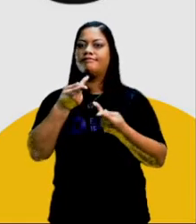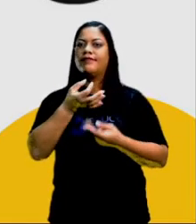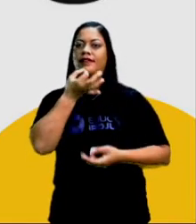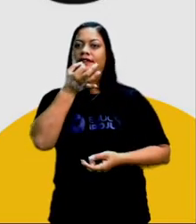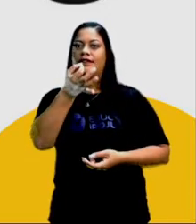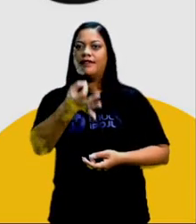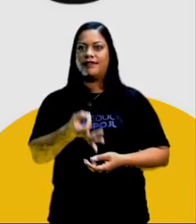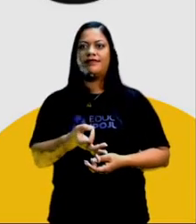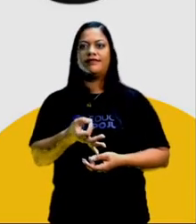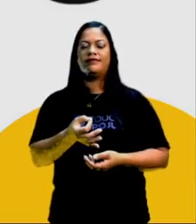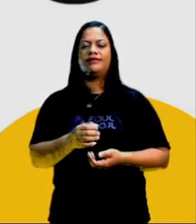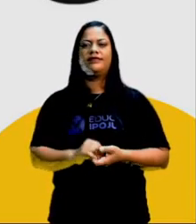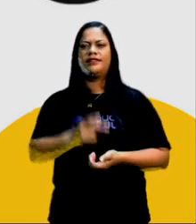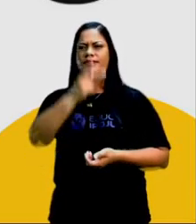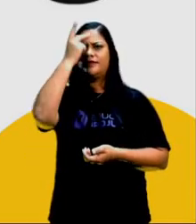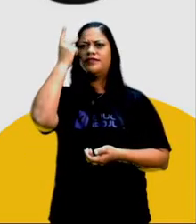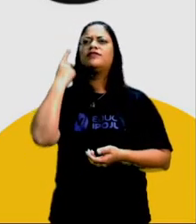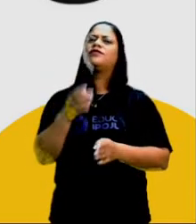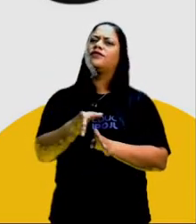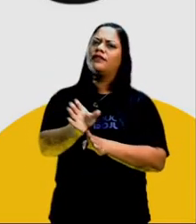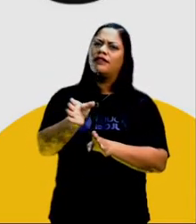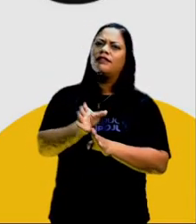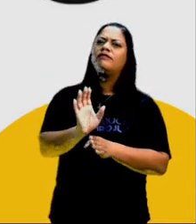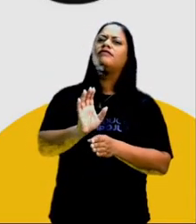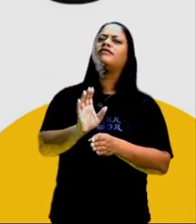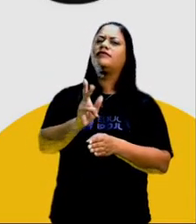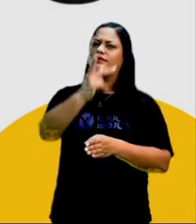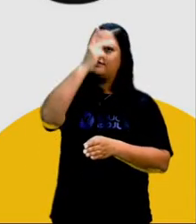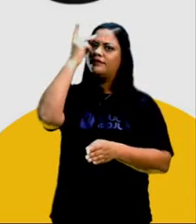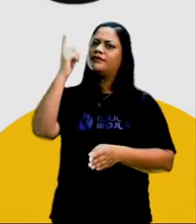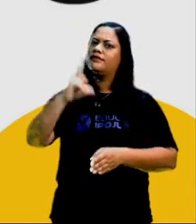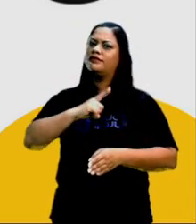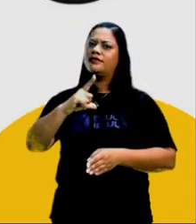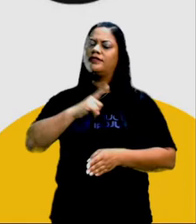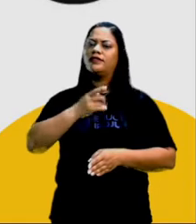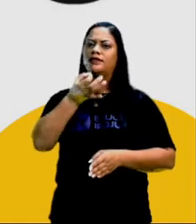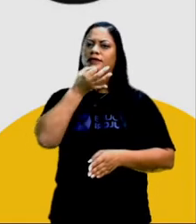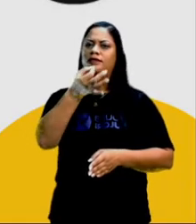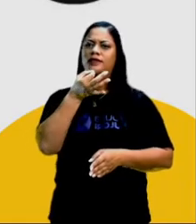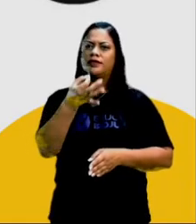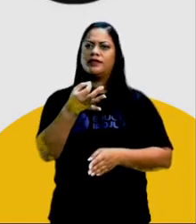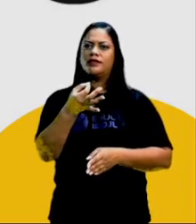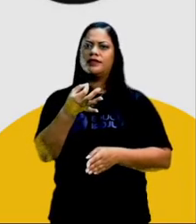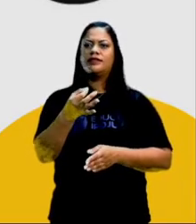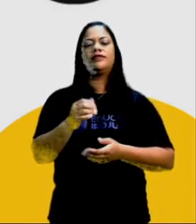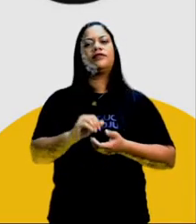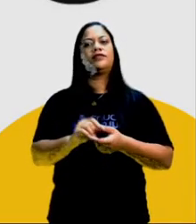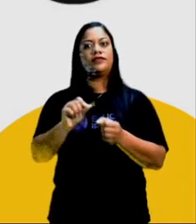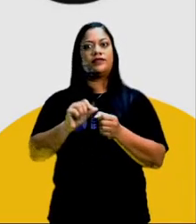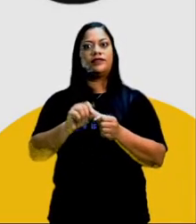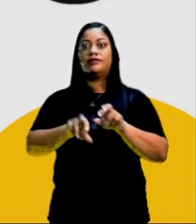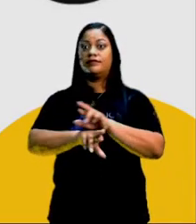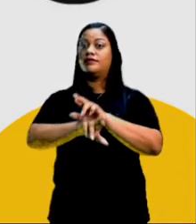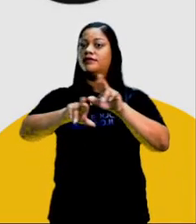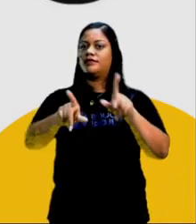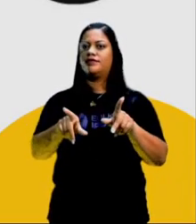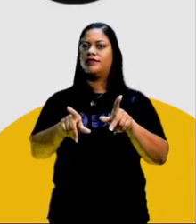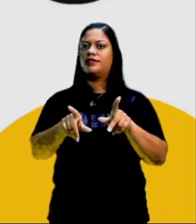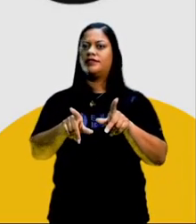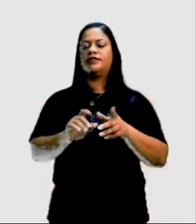propósito convencer alguém para que esse tenha a opinião ou o comportamento alterado.